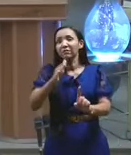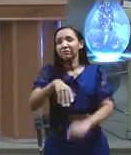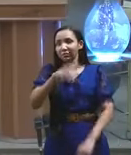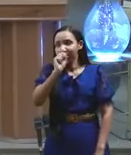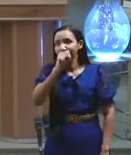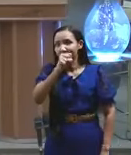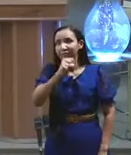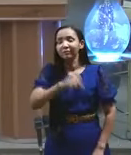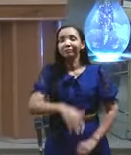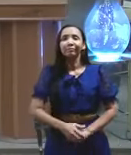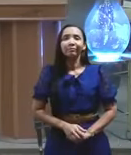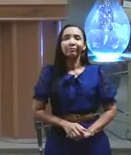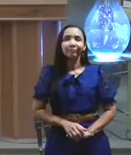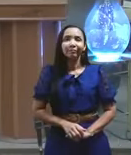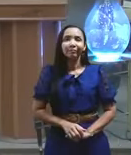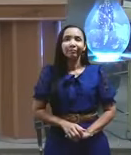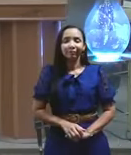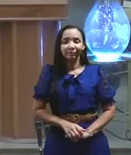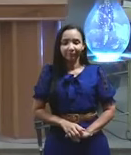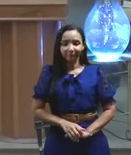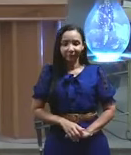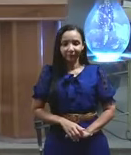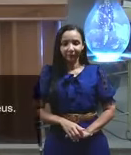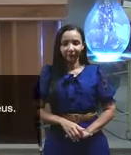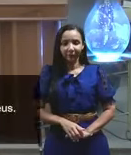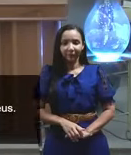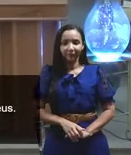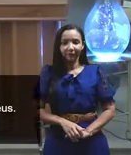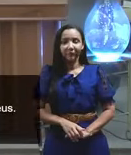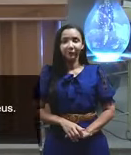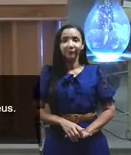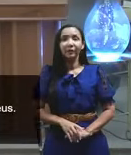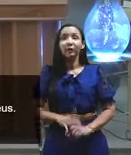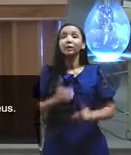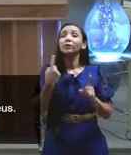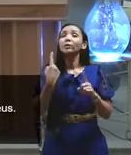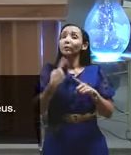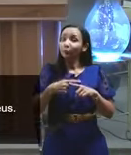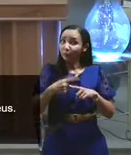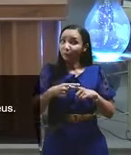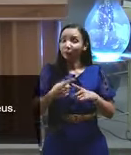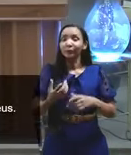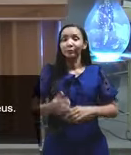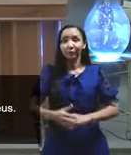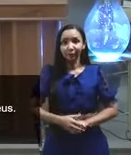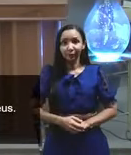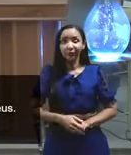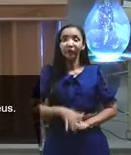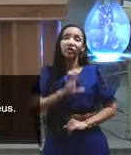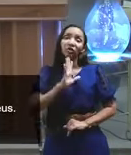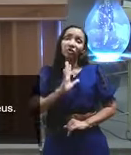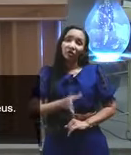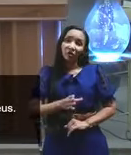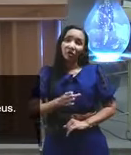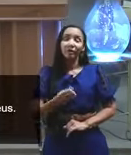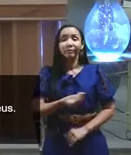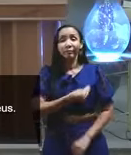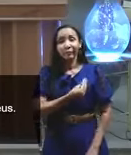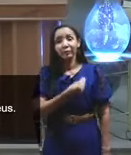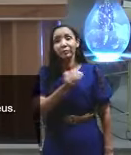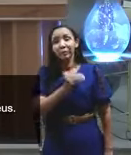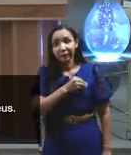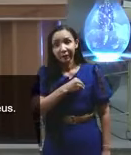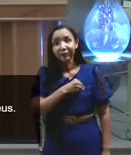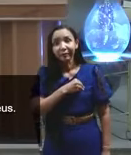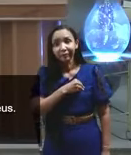vai lá pronto porque já estás o que e o que e a